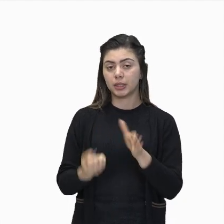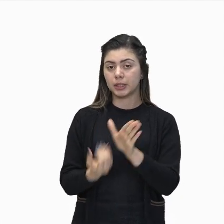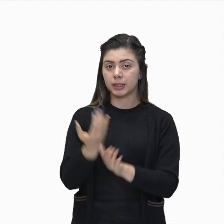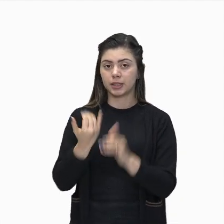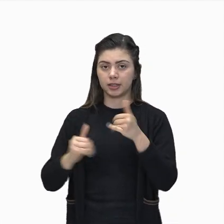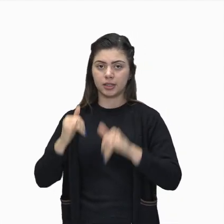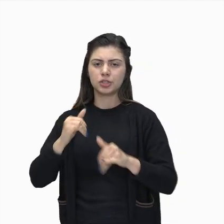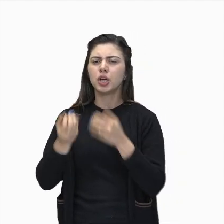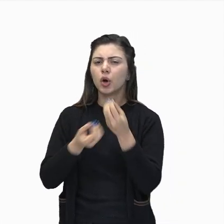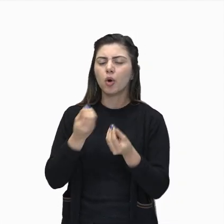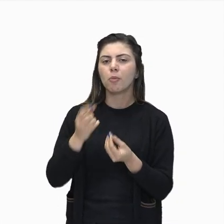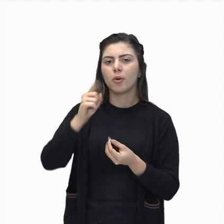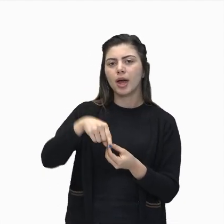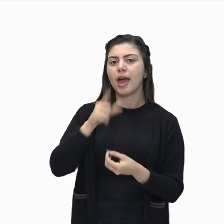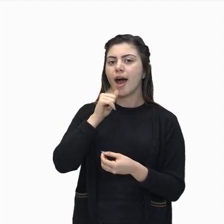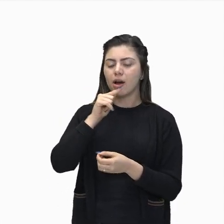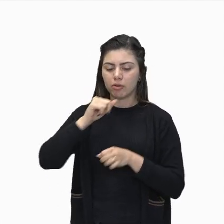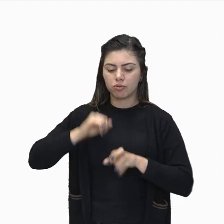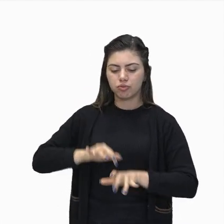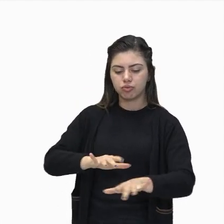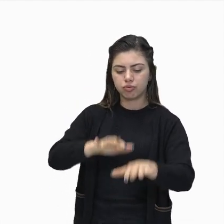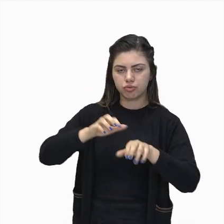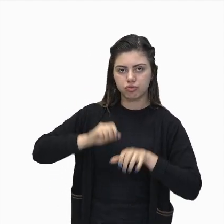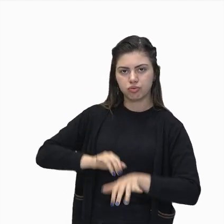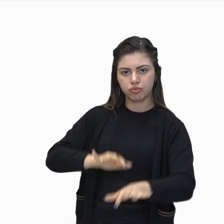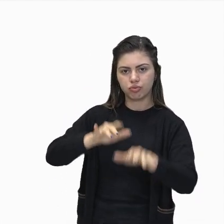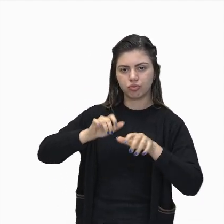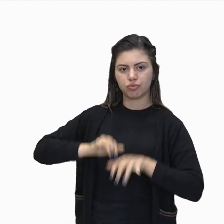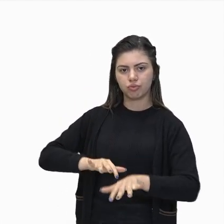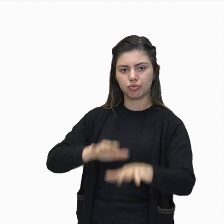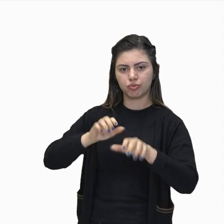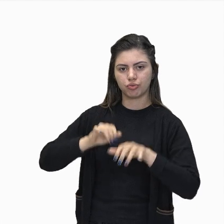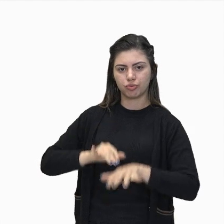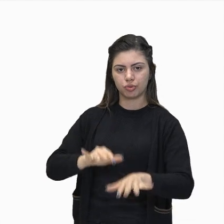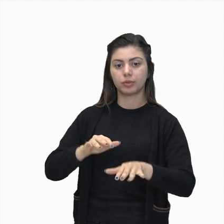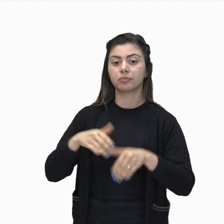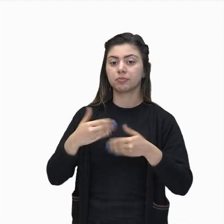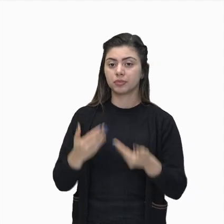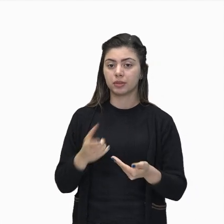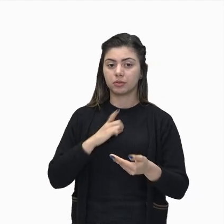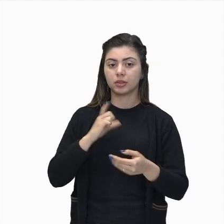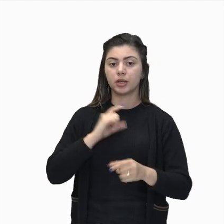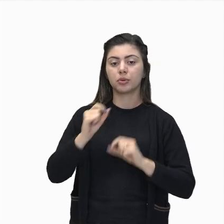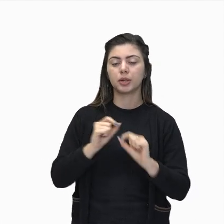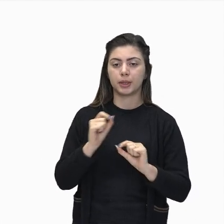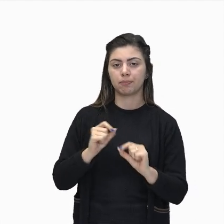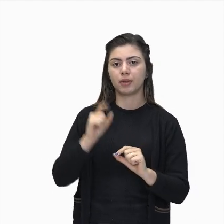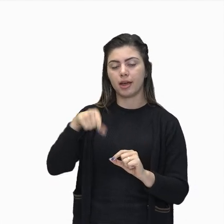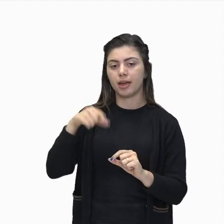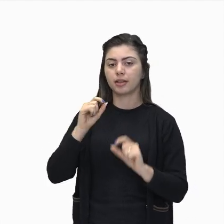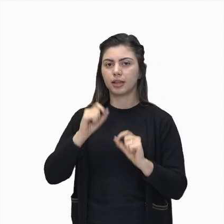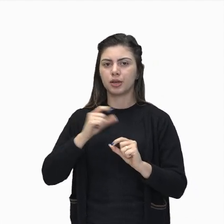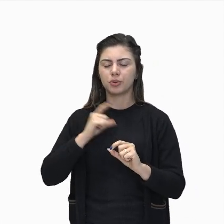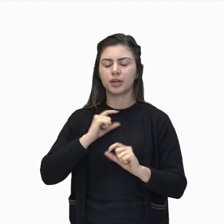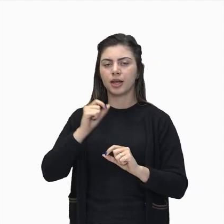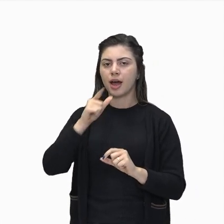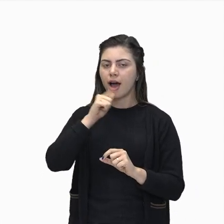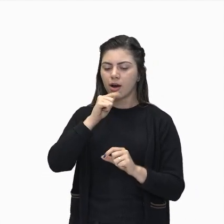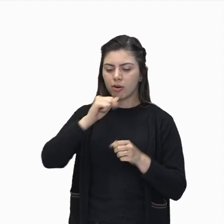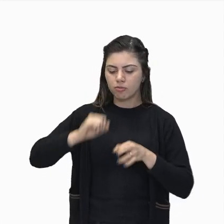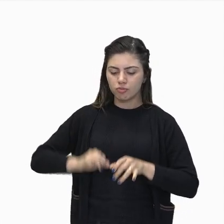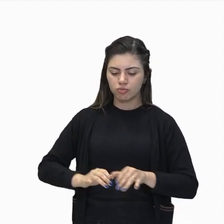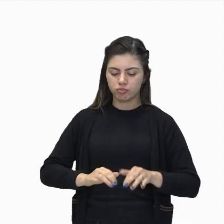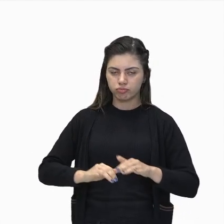força da água, tá, pessoal? Essencialmente, a usina hidrelétrica usa a pressão das águas dos